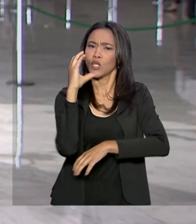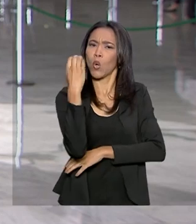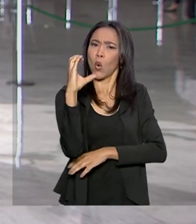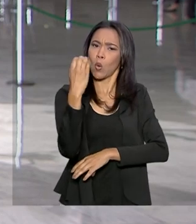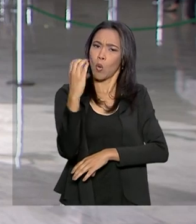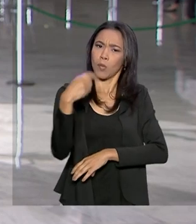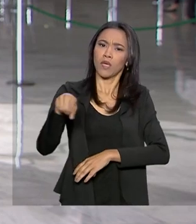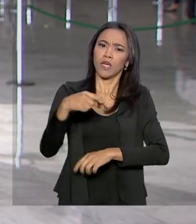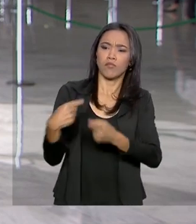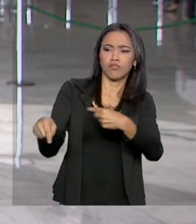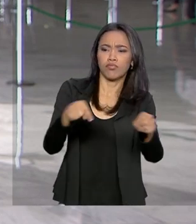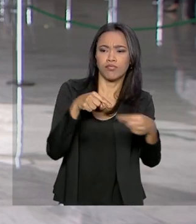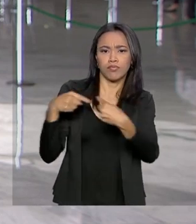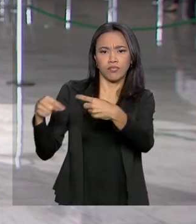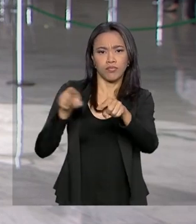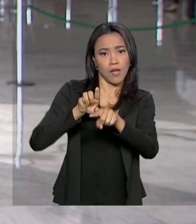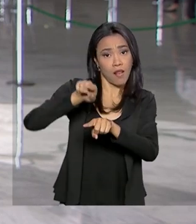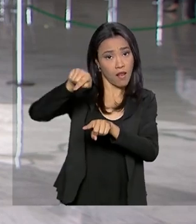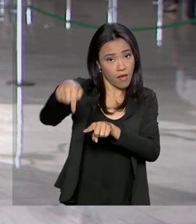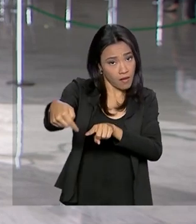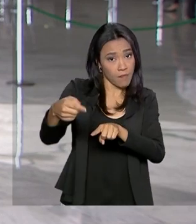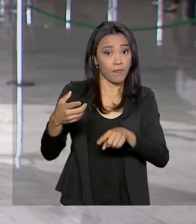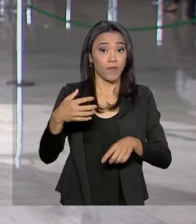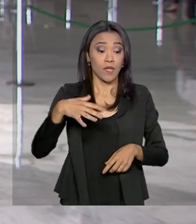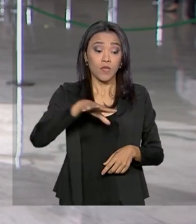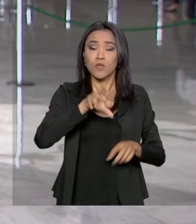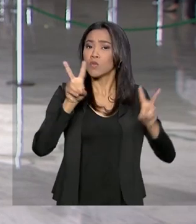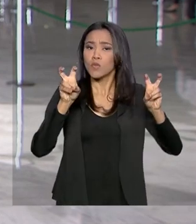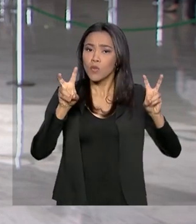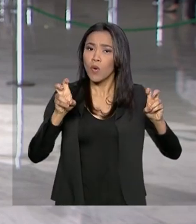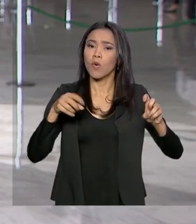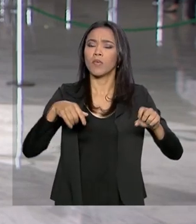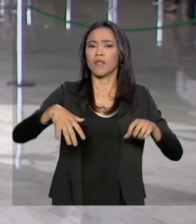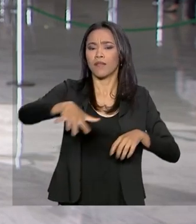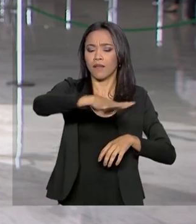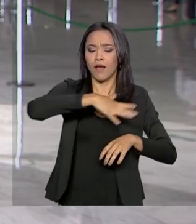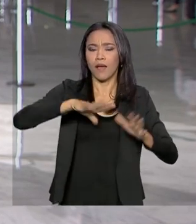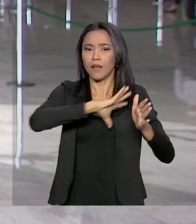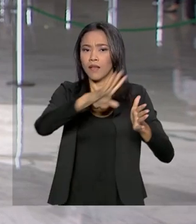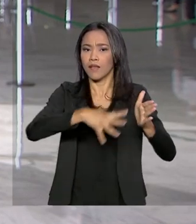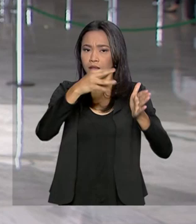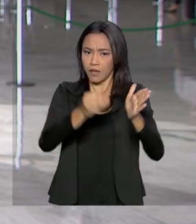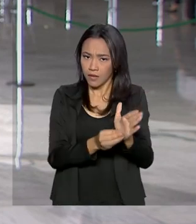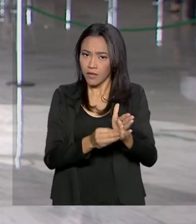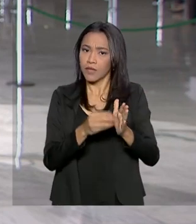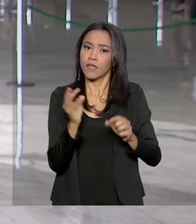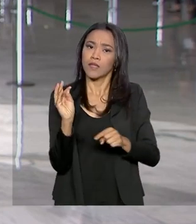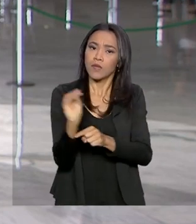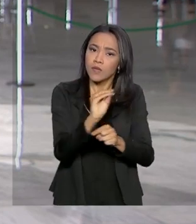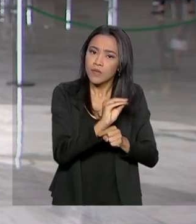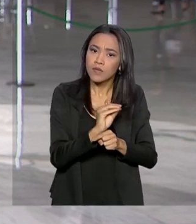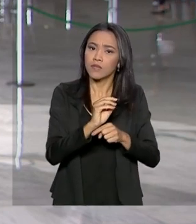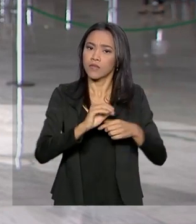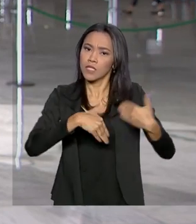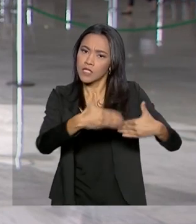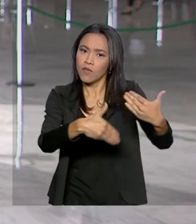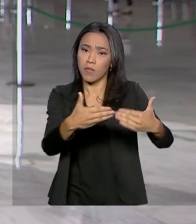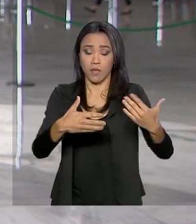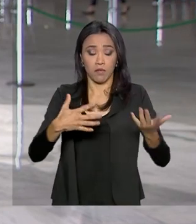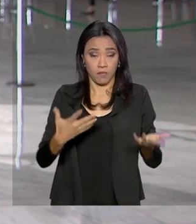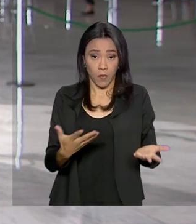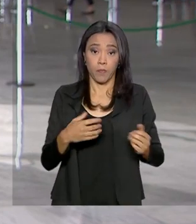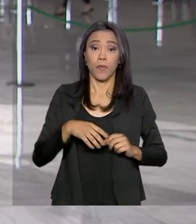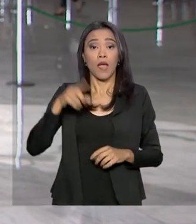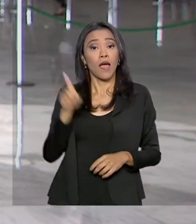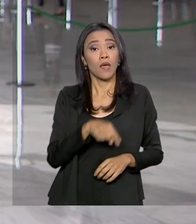países fronteiriços na região da Amazônia sobre preservação e desenvolvimento. A reunião não foi cancelada,